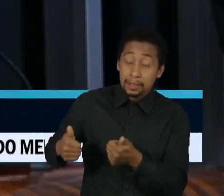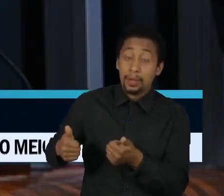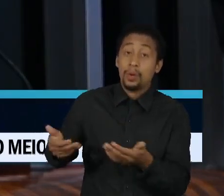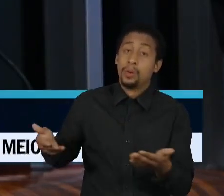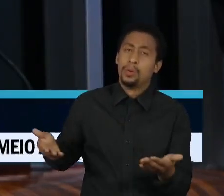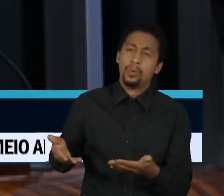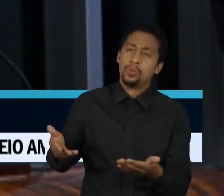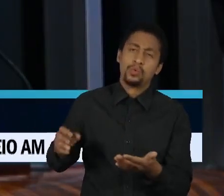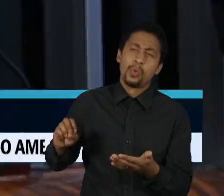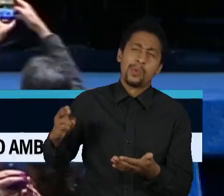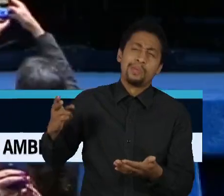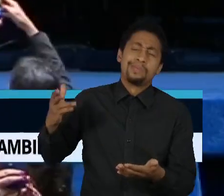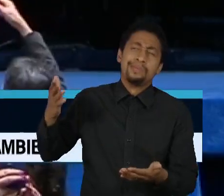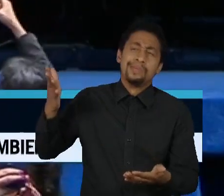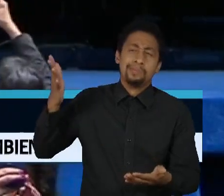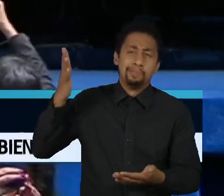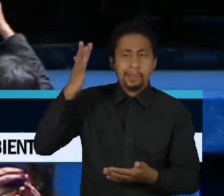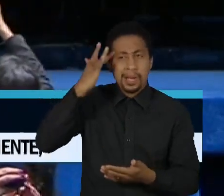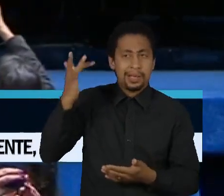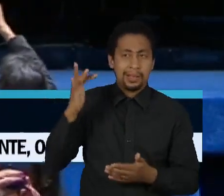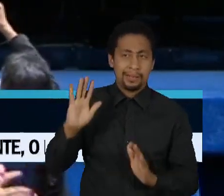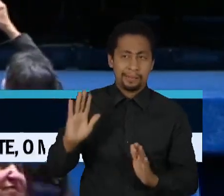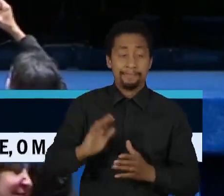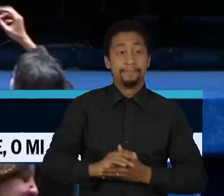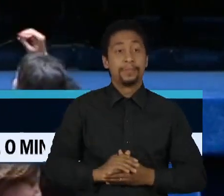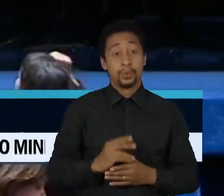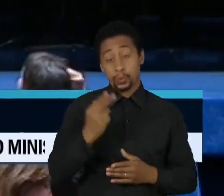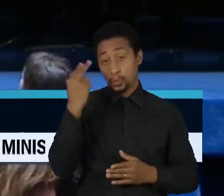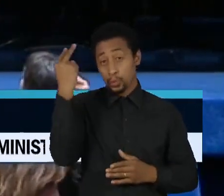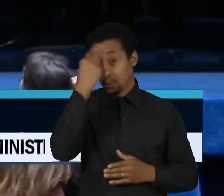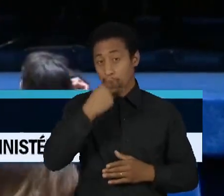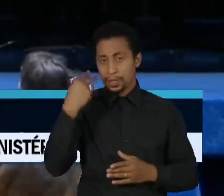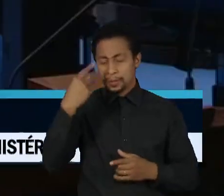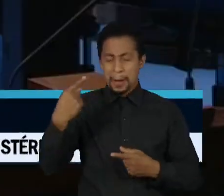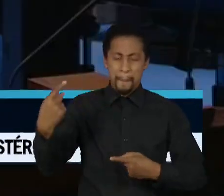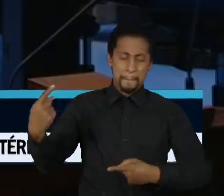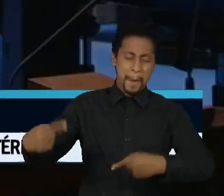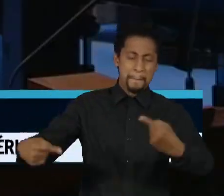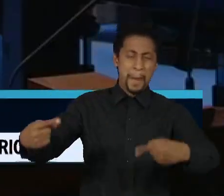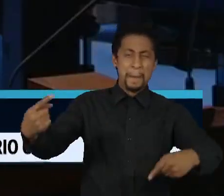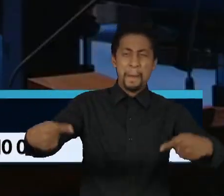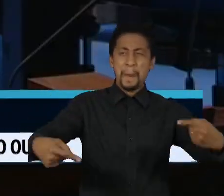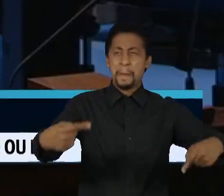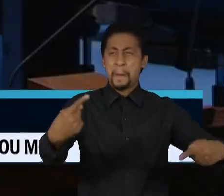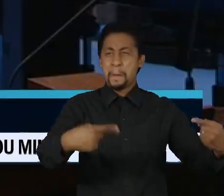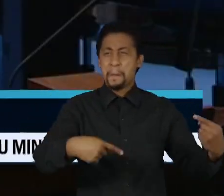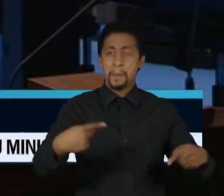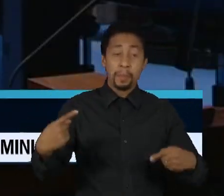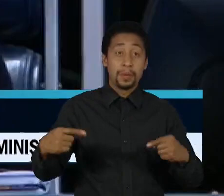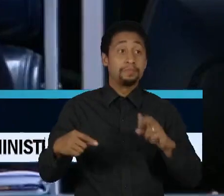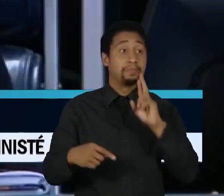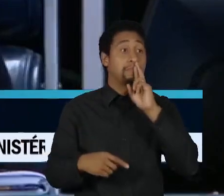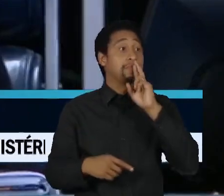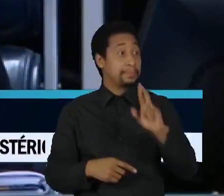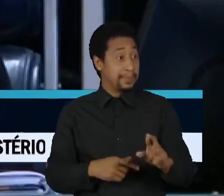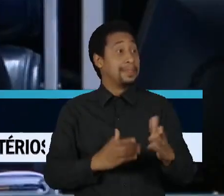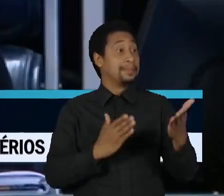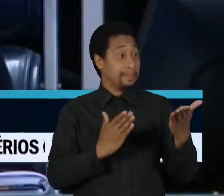ou no máximo amanhã. Foram duas horas de debates até o resultado, que aliviou o governo.